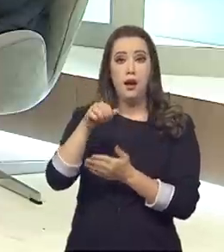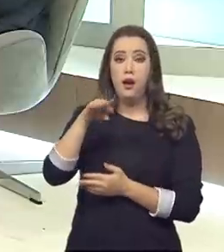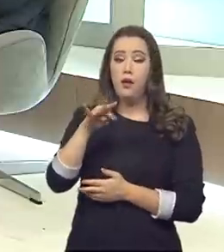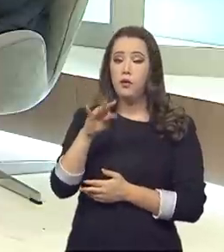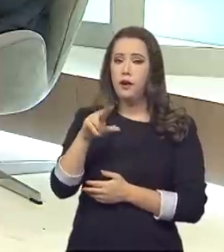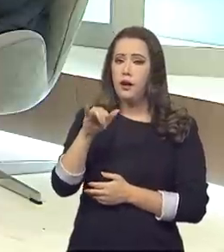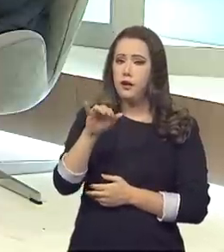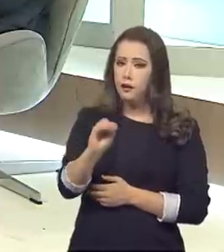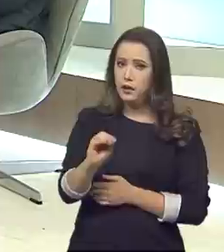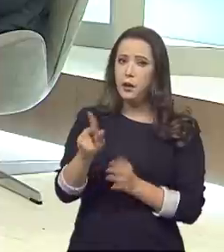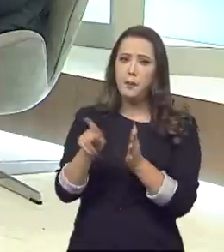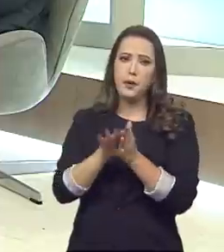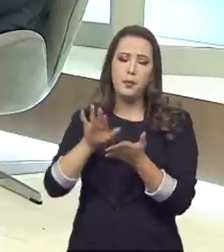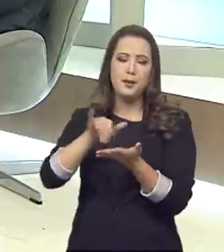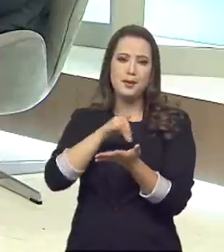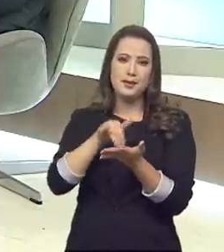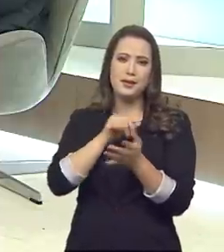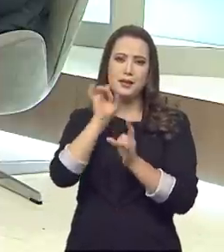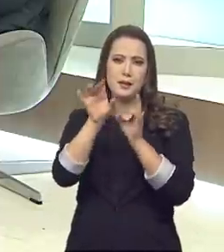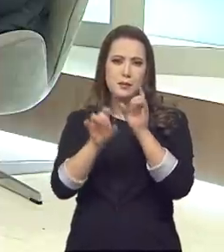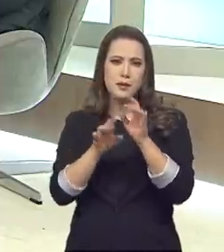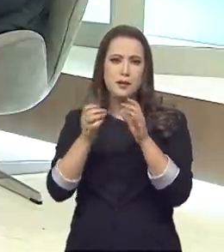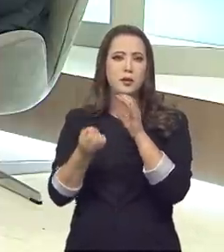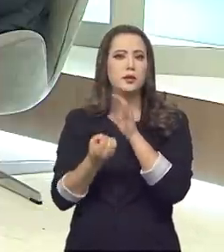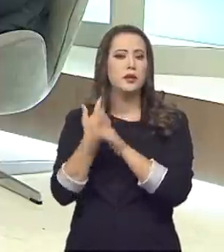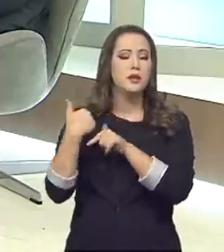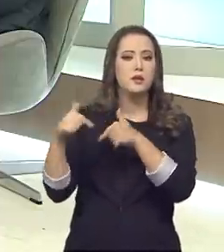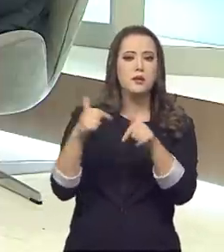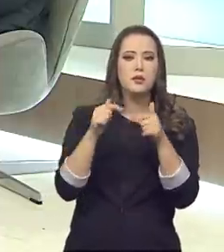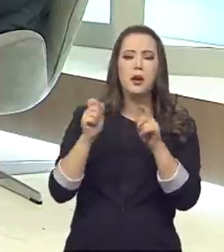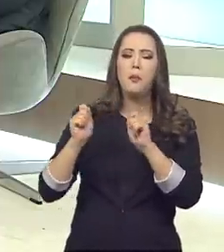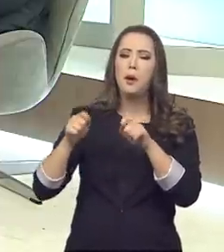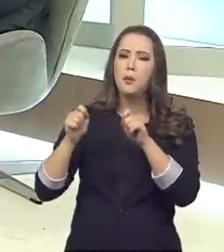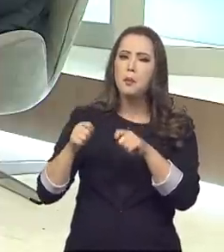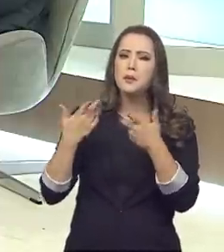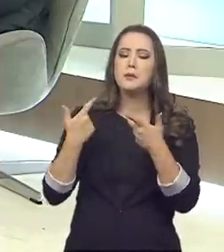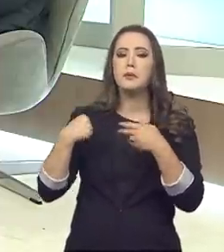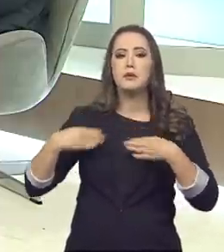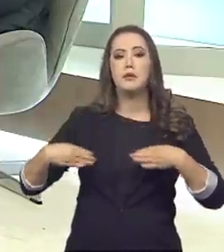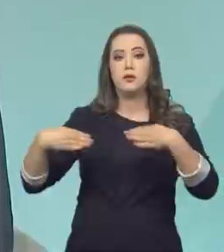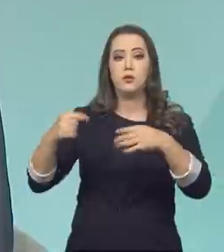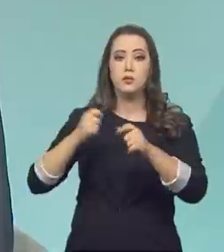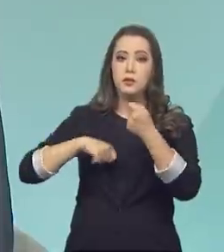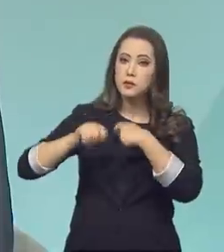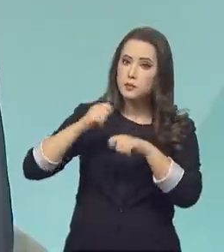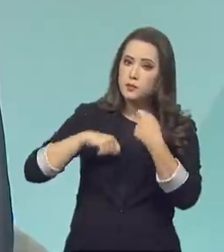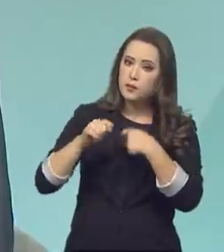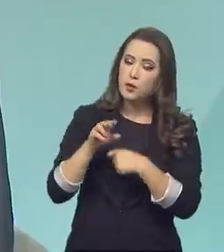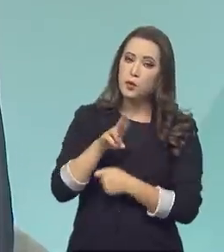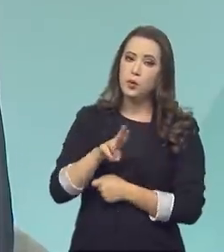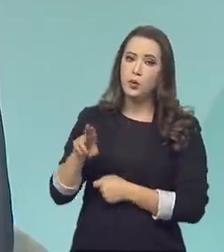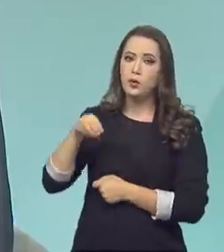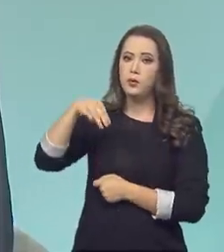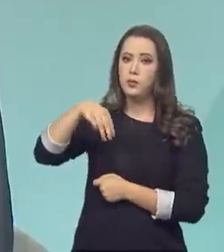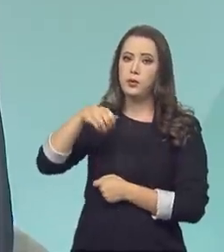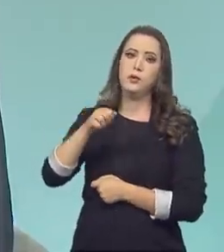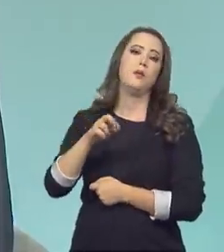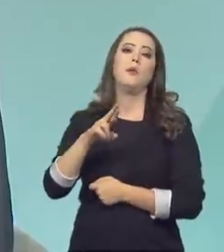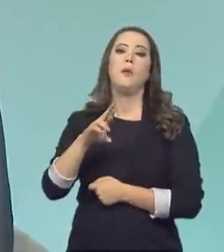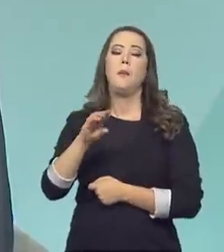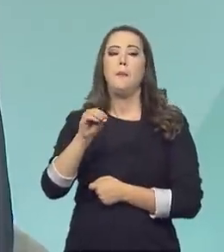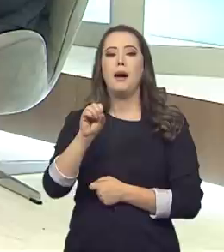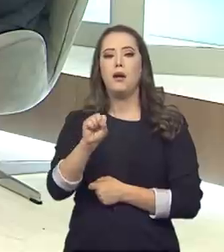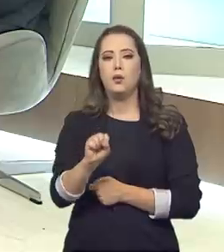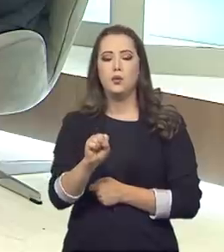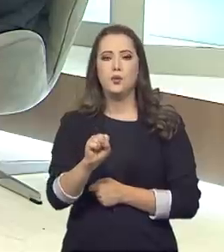à Secretaria Especial de Produtividade, Emprego e Competitividade do Ministério da Economia, Marcos Heleno Gerson.